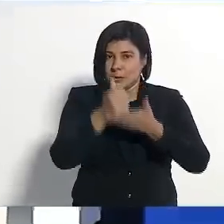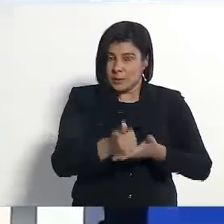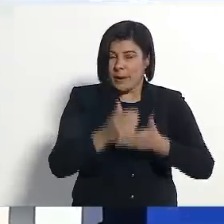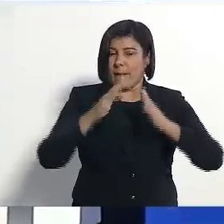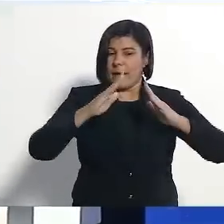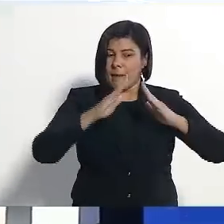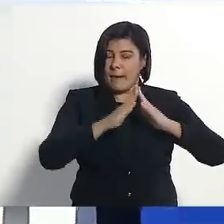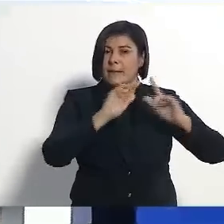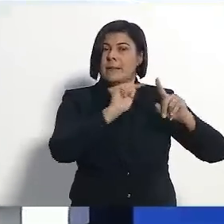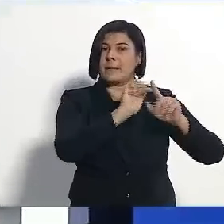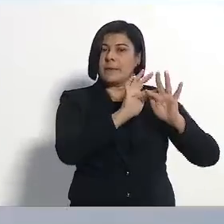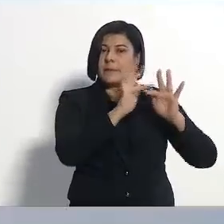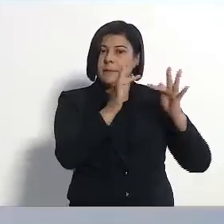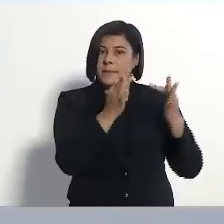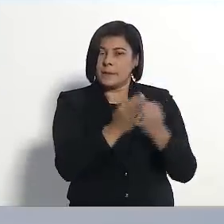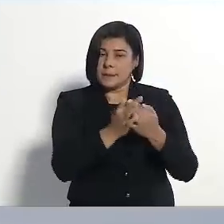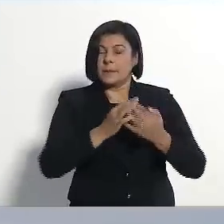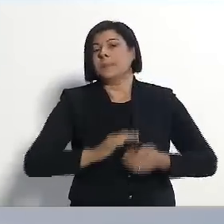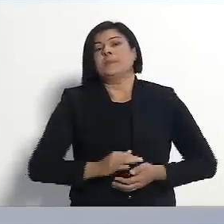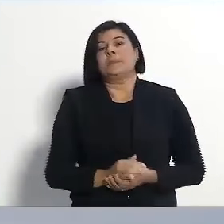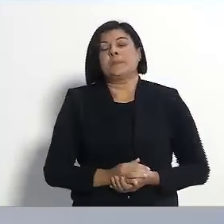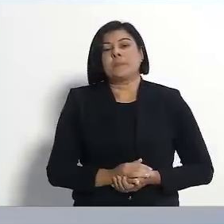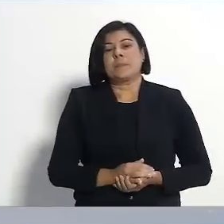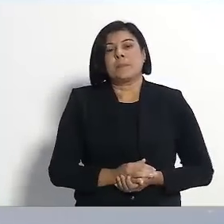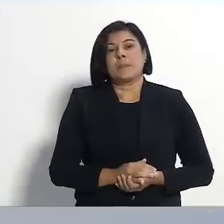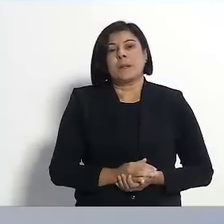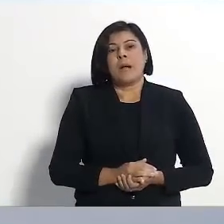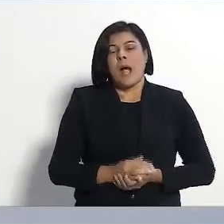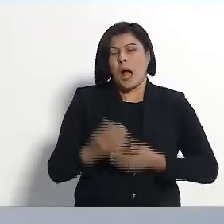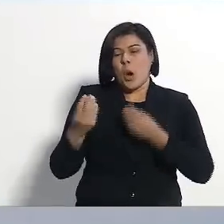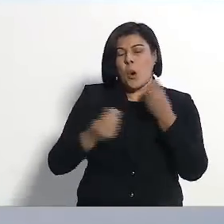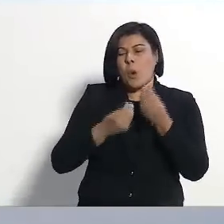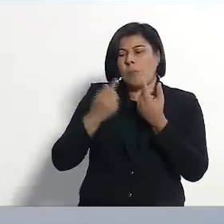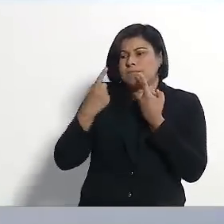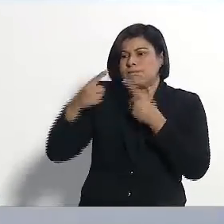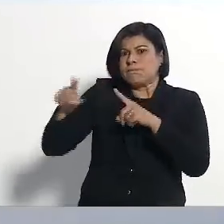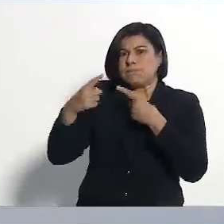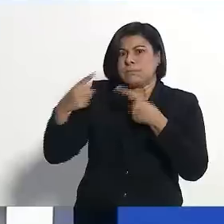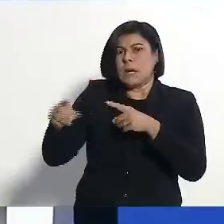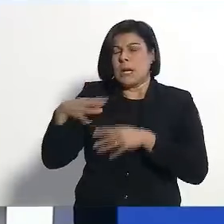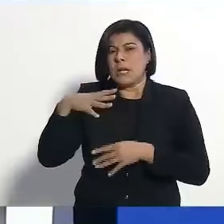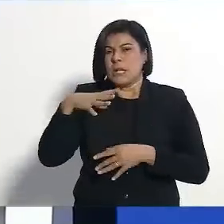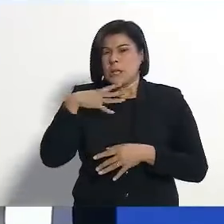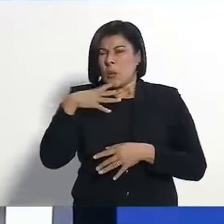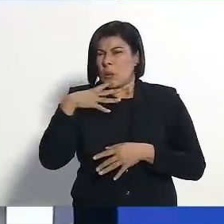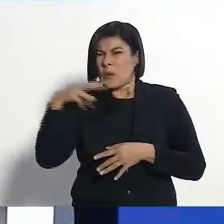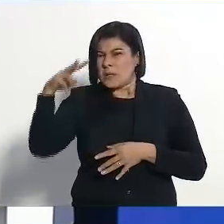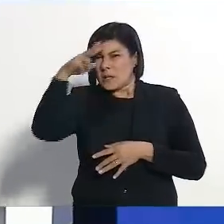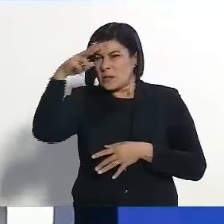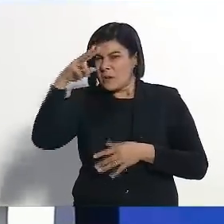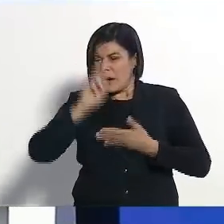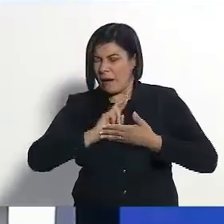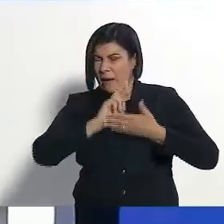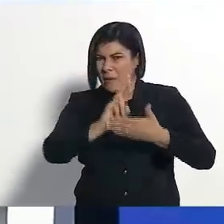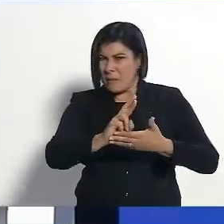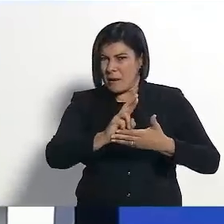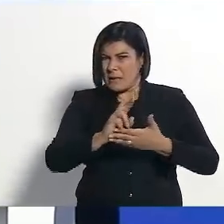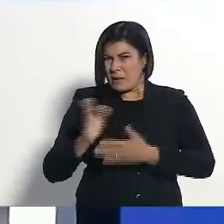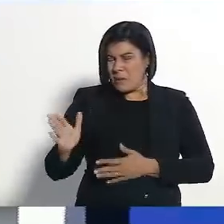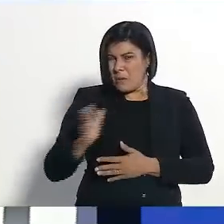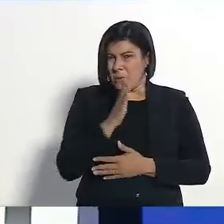da minha casa e da minha família. Então, a senhora profere ataques sem conhecer a minha história. não represento a elite, mas